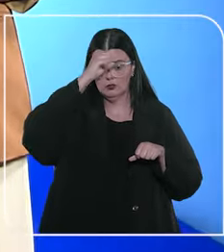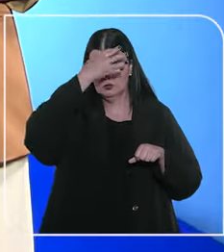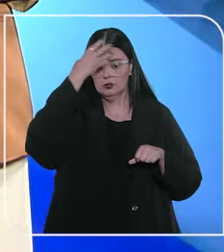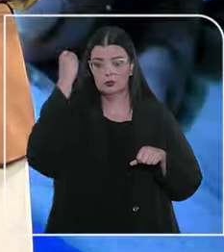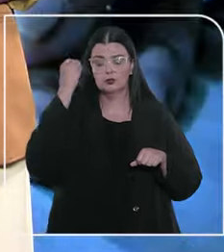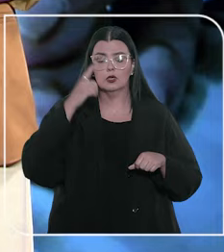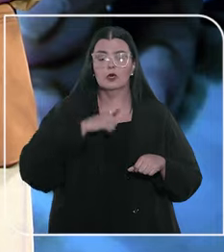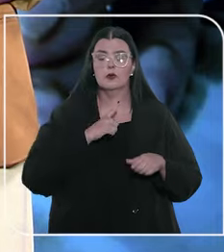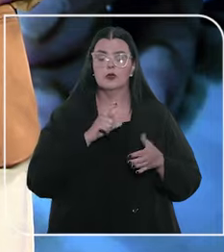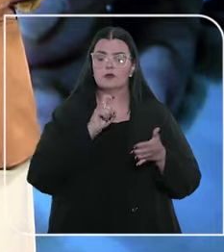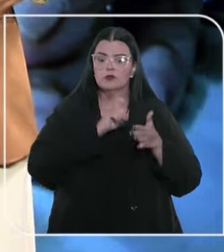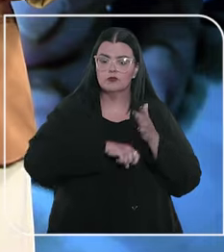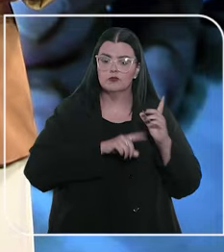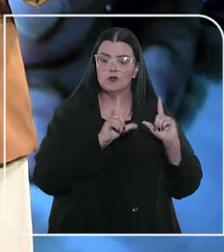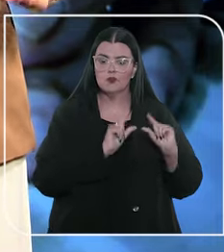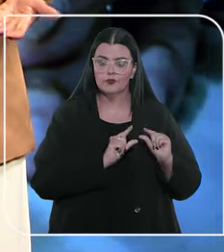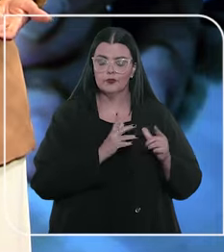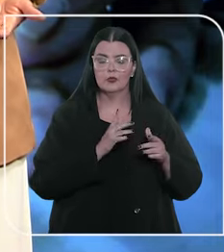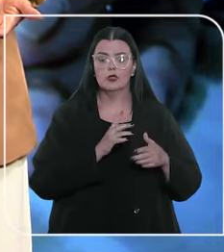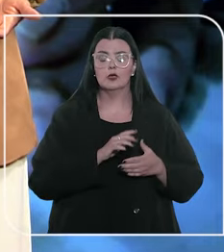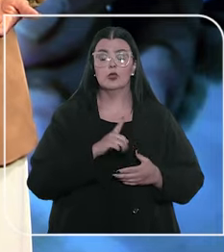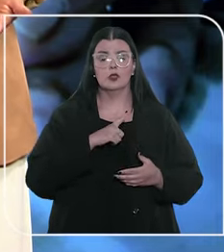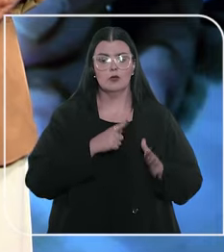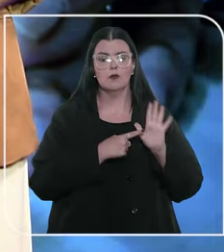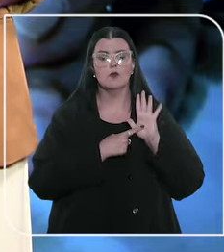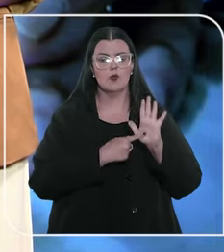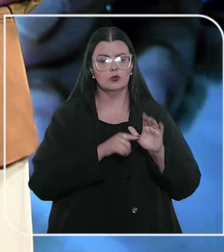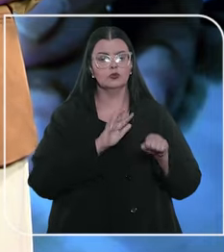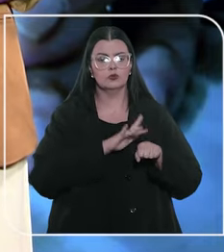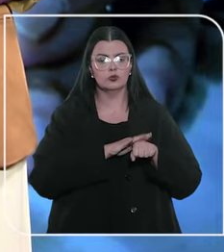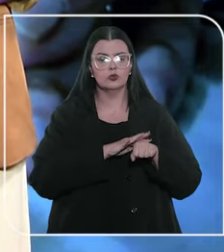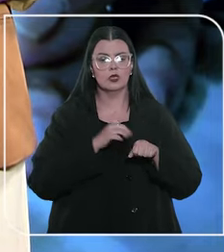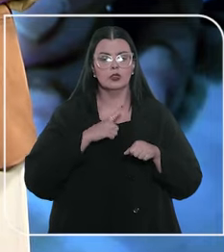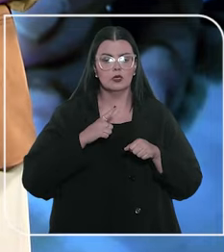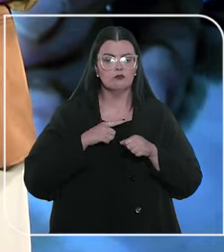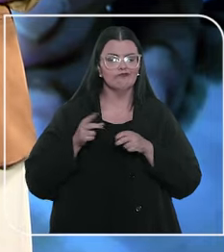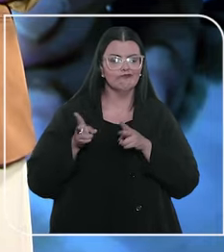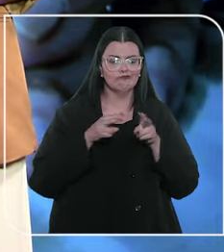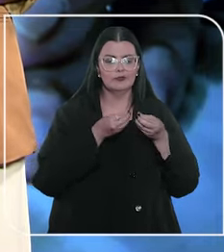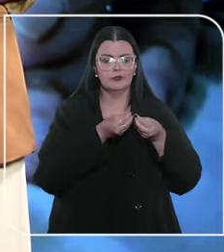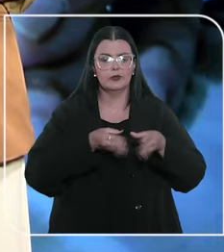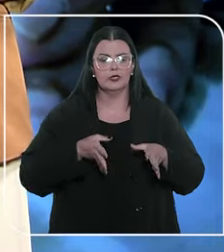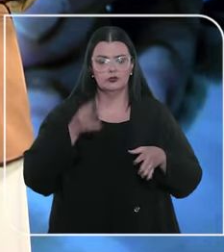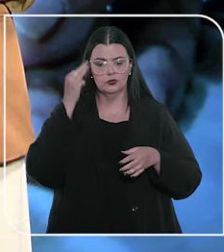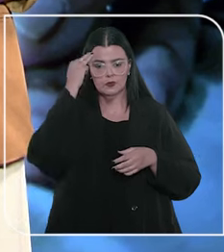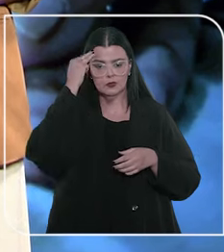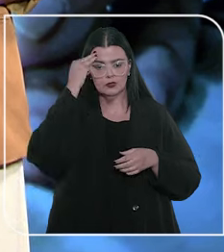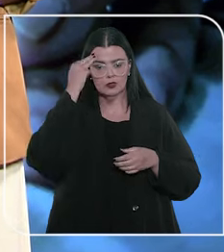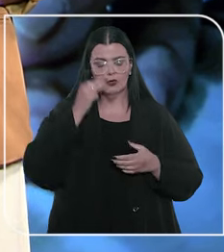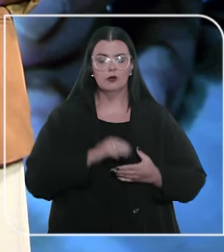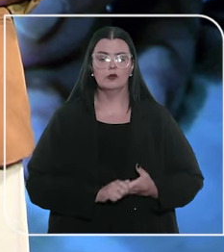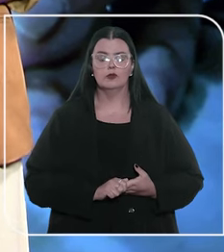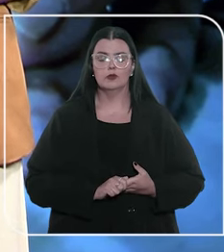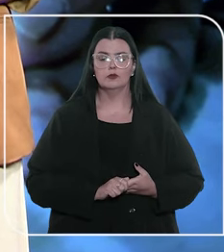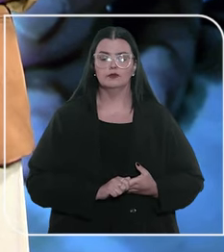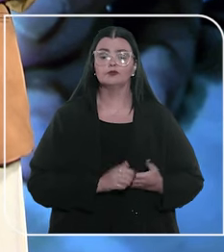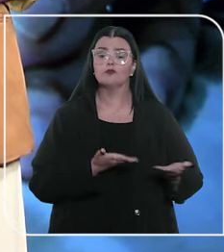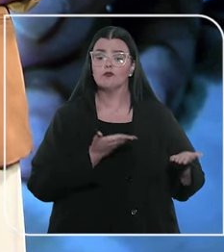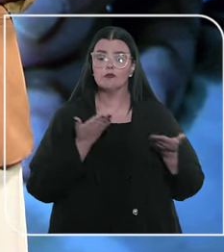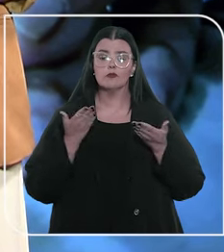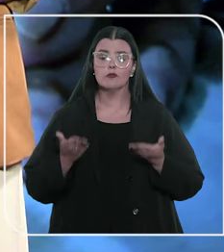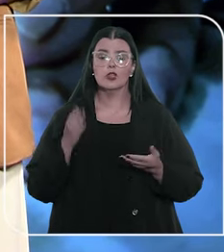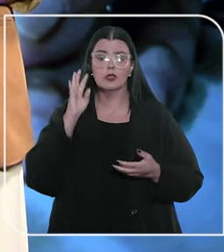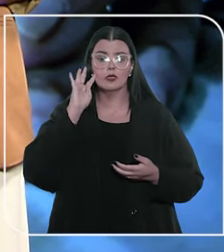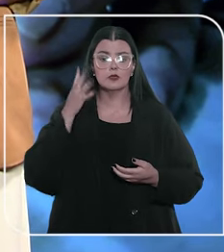isenção de imposto de renda ao demonstrar que a doença causou alienação mental. A repórter Marina Campos é quem